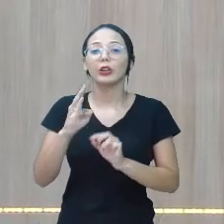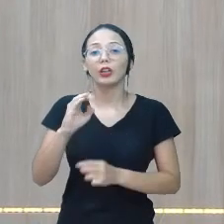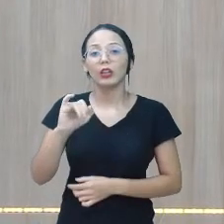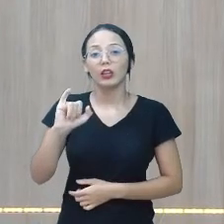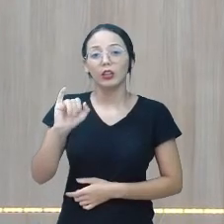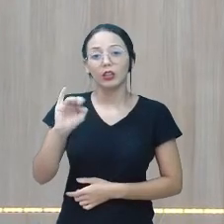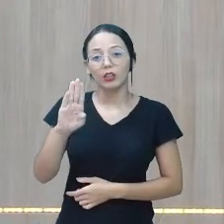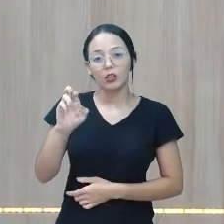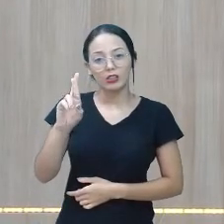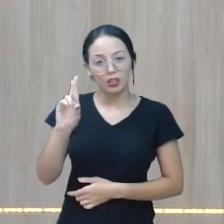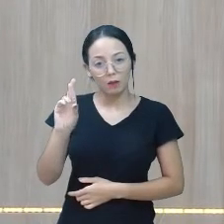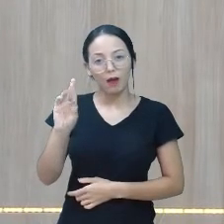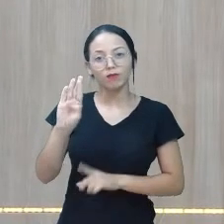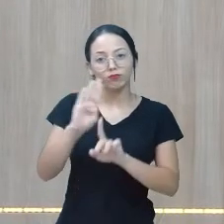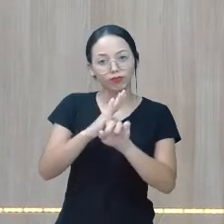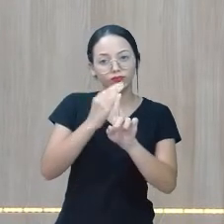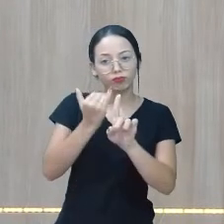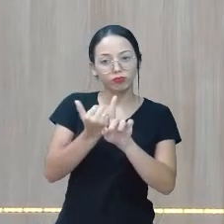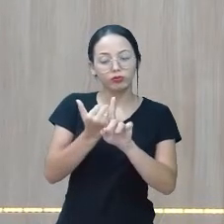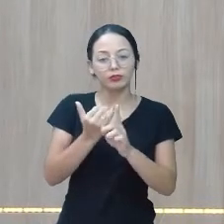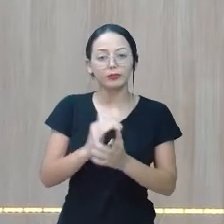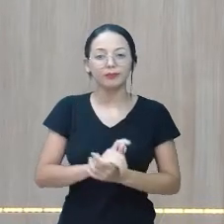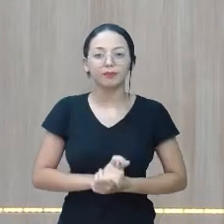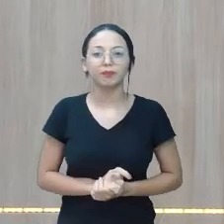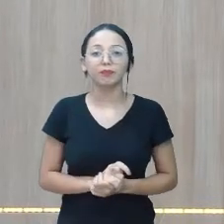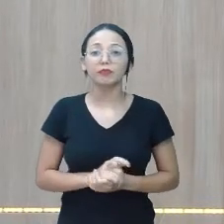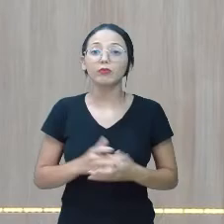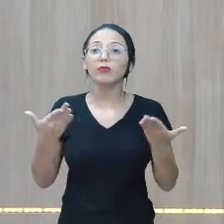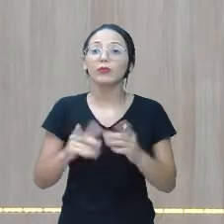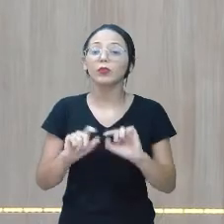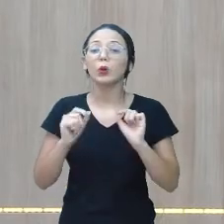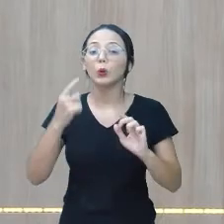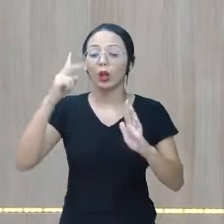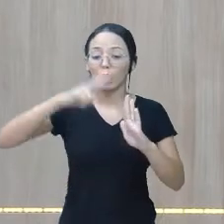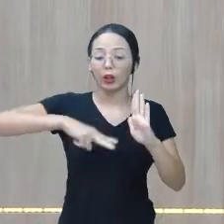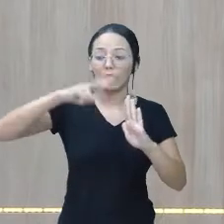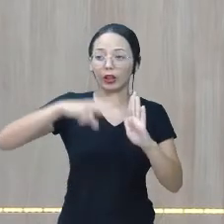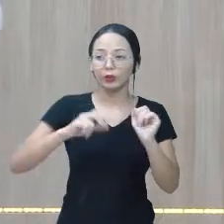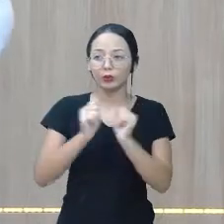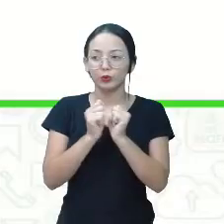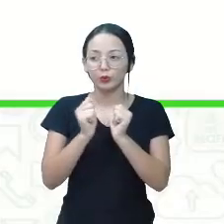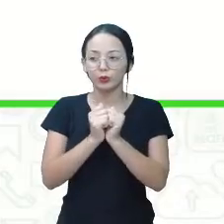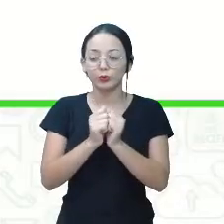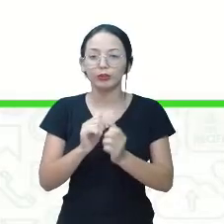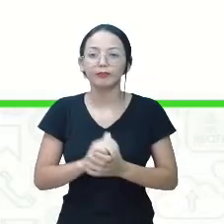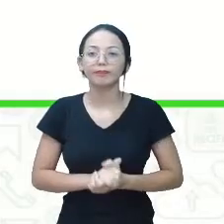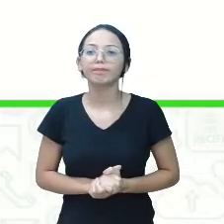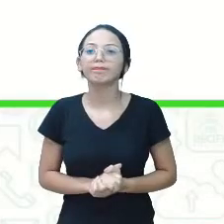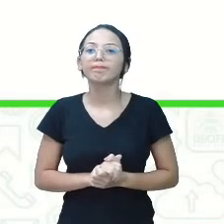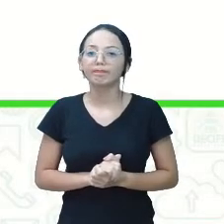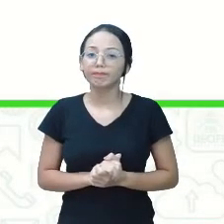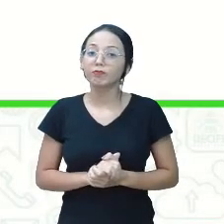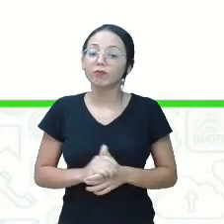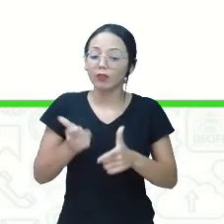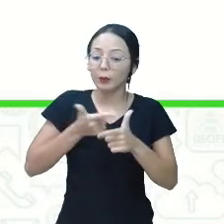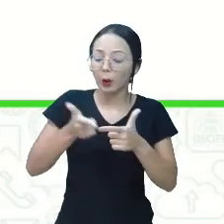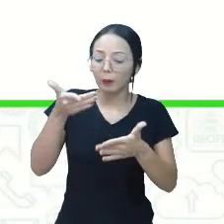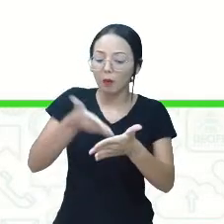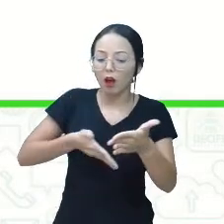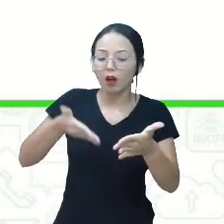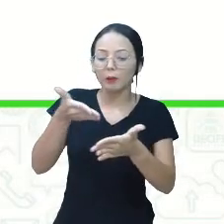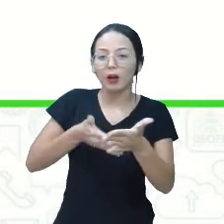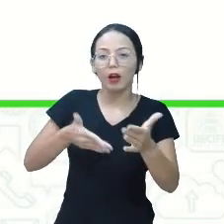errado, não faça. Agora, leia junto comigo. Um dos obstáculos ao